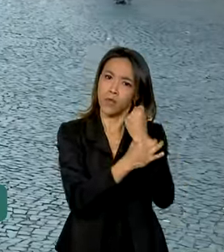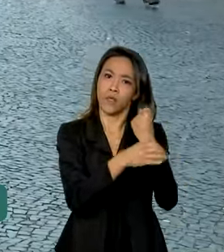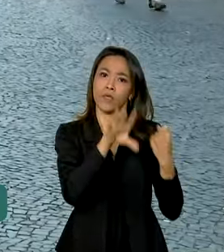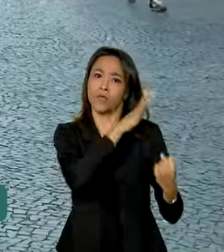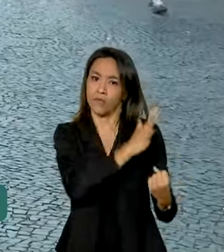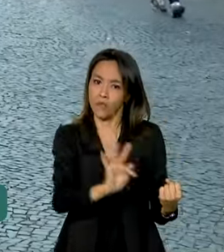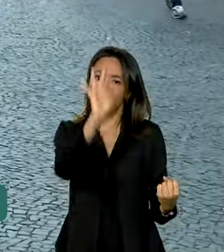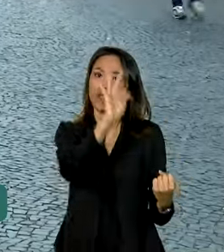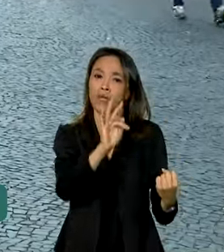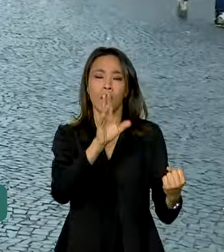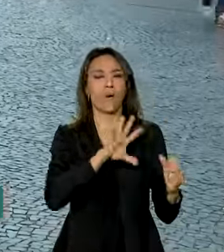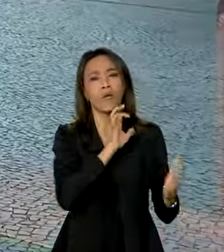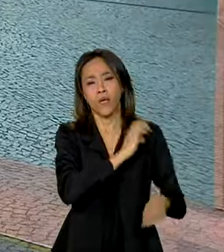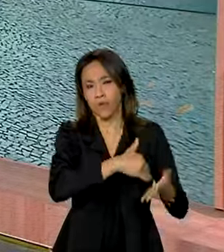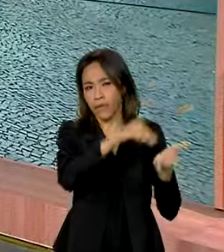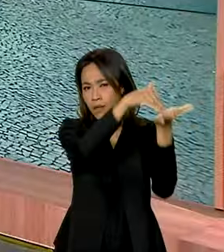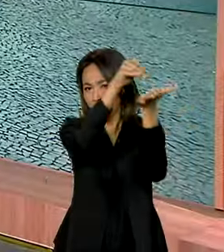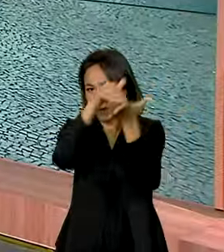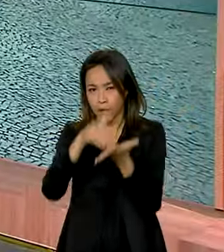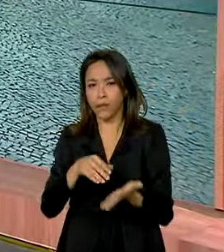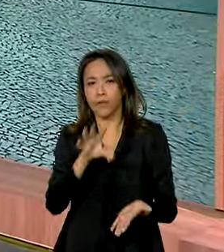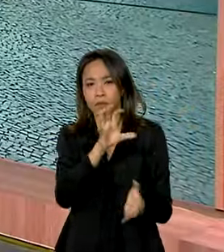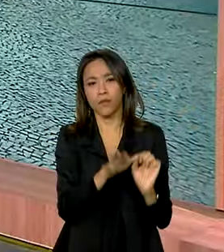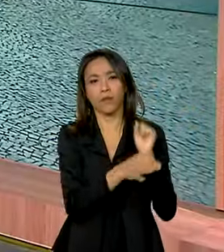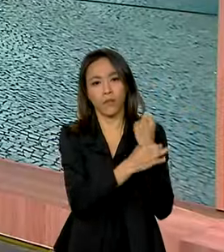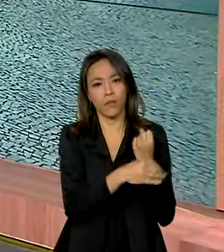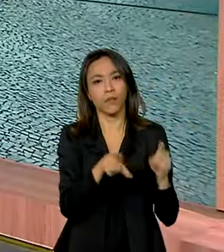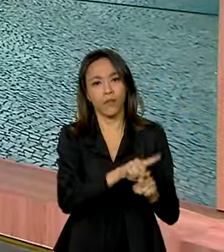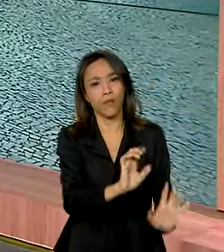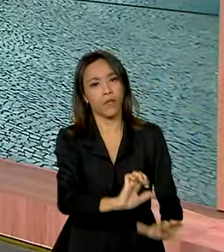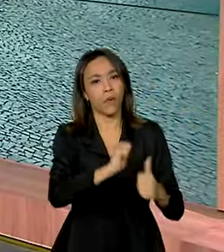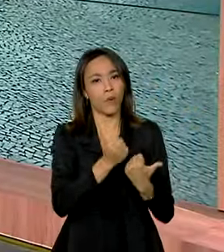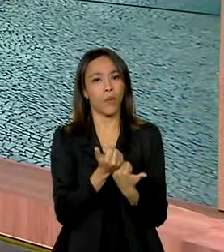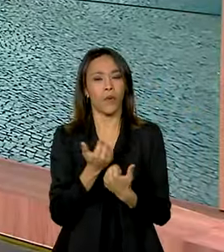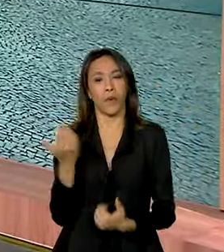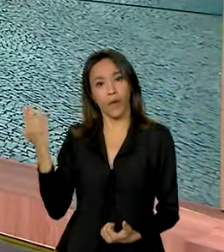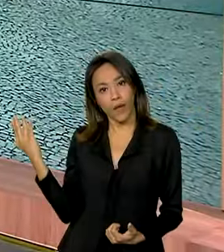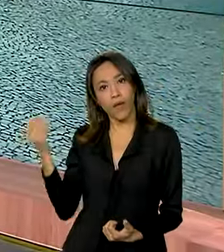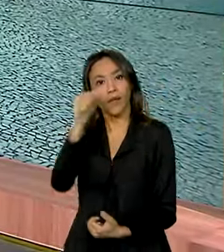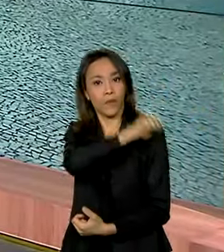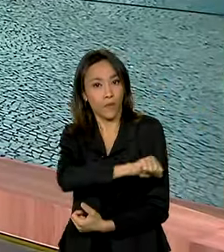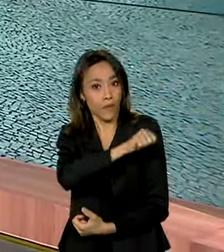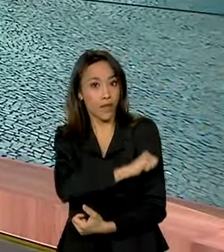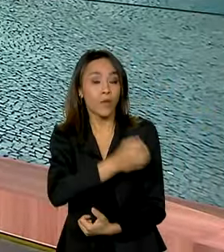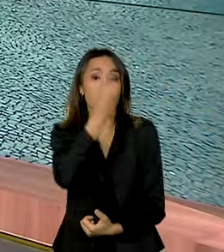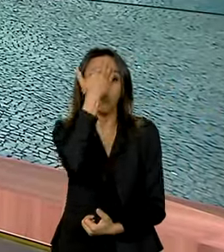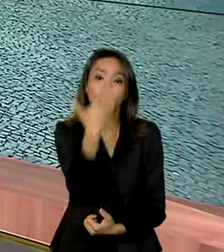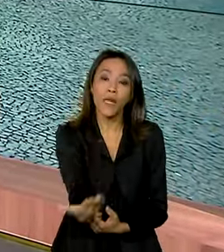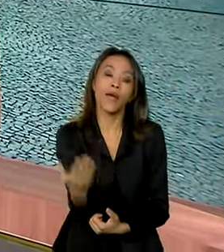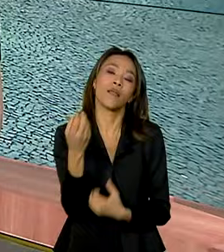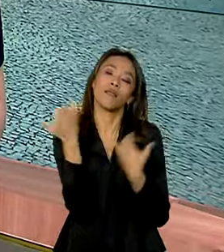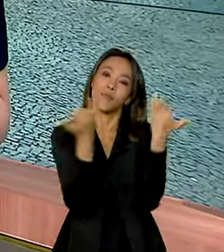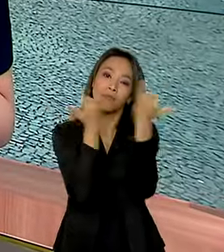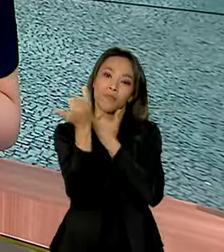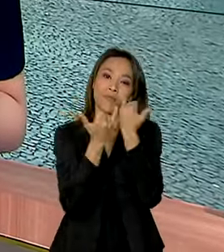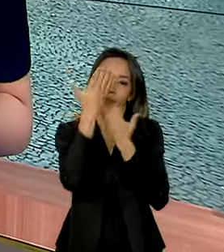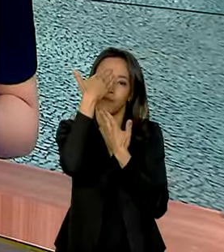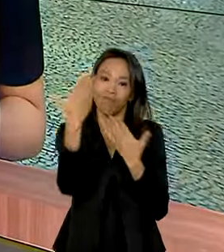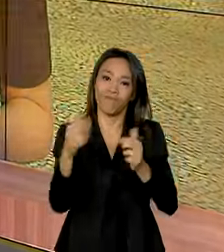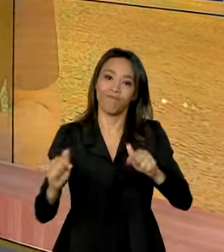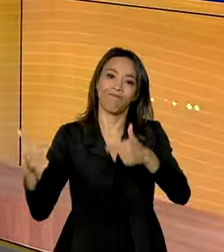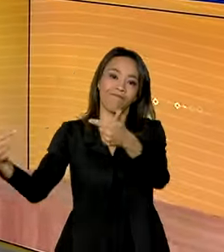dos Estados. A gente volta com você. Ok, Alessandra Lagos, direto do Rio de Janeiro, muito obrigada pelas informações, bom trabalho para você.